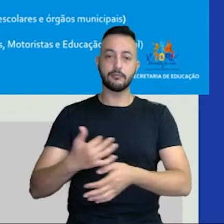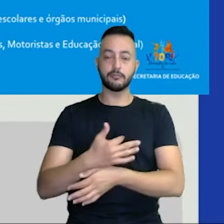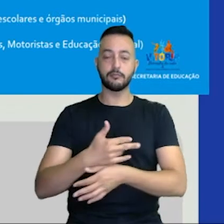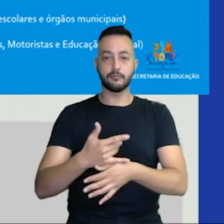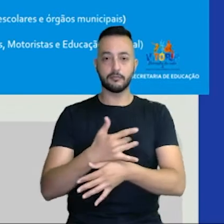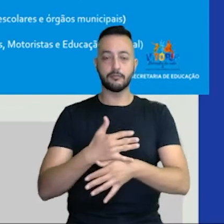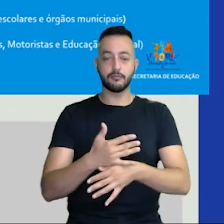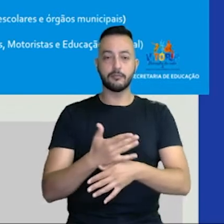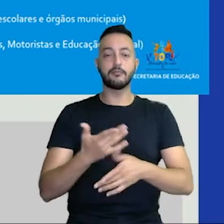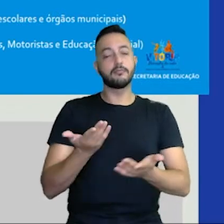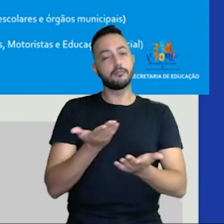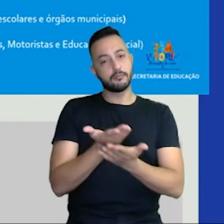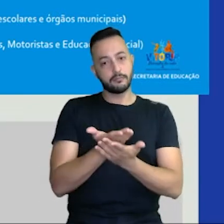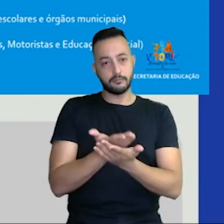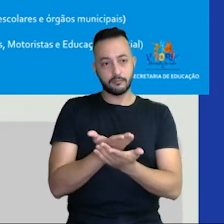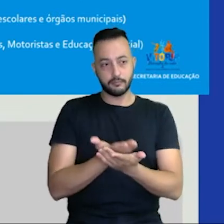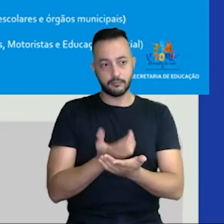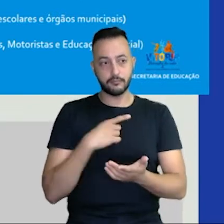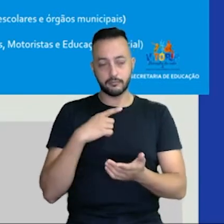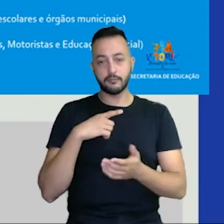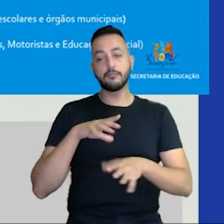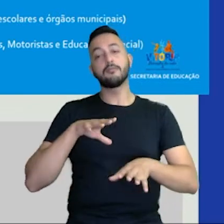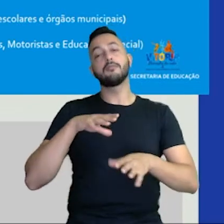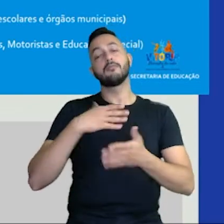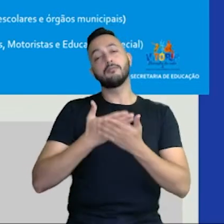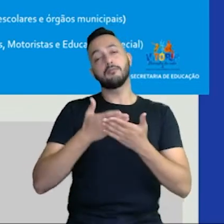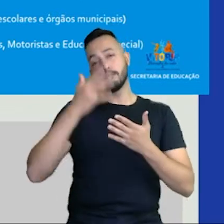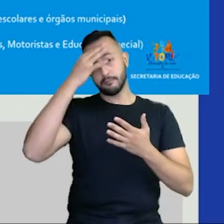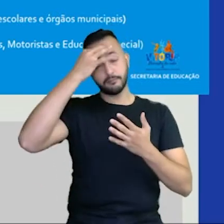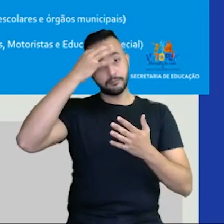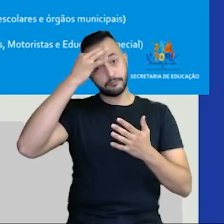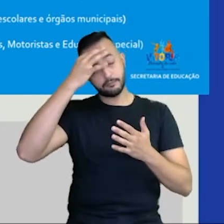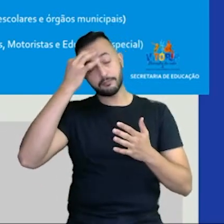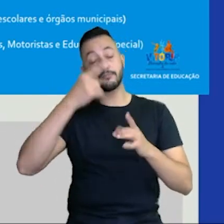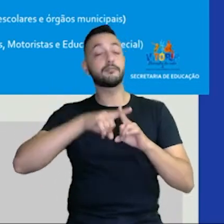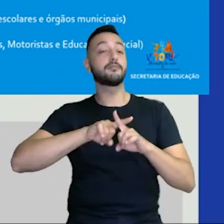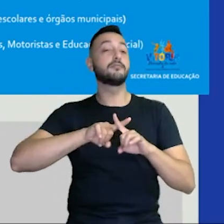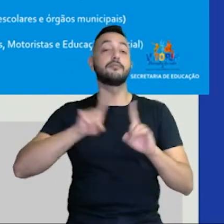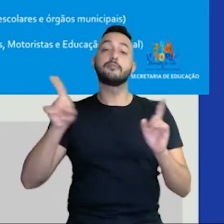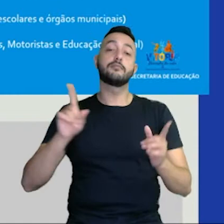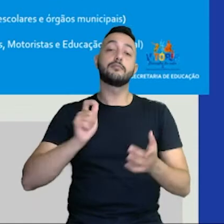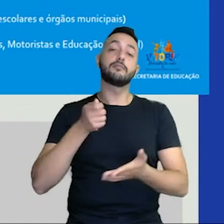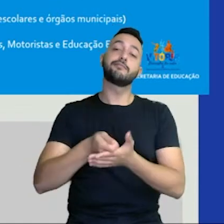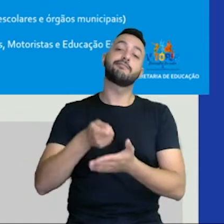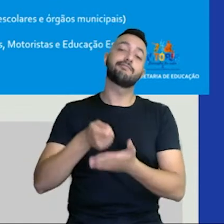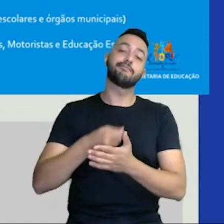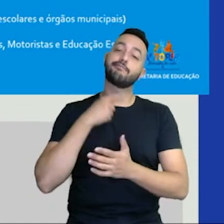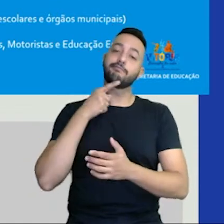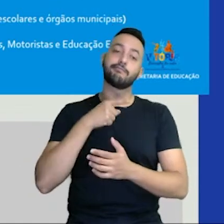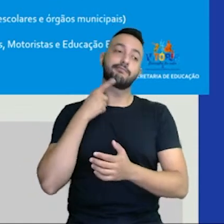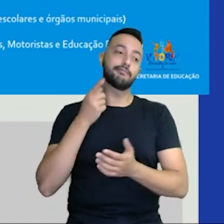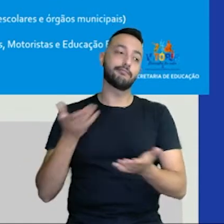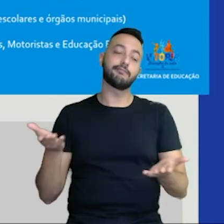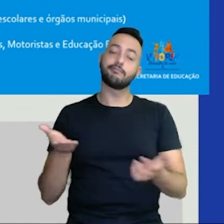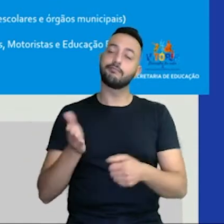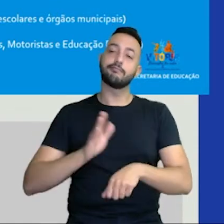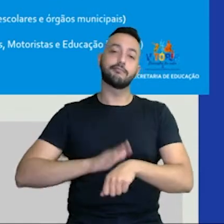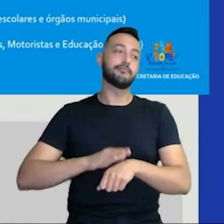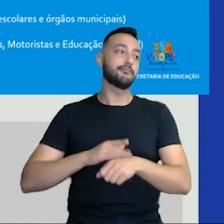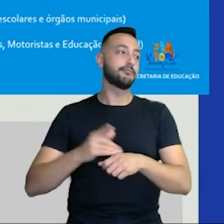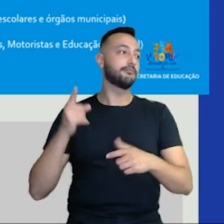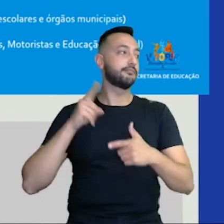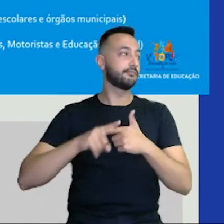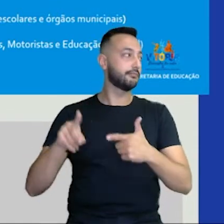cidade que está estudando, fazendo uma graduação e não consegue pagar os estudos, principalmente nesse momento de